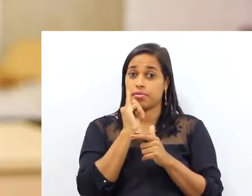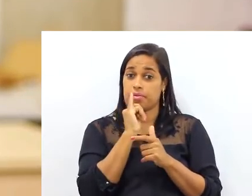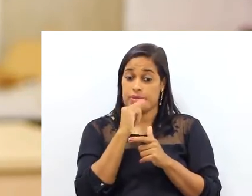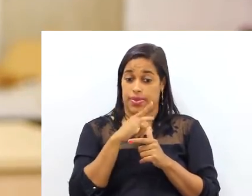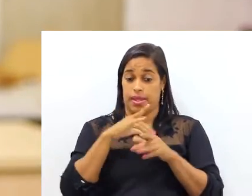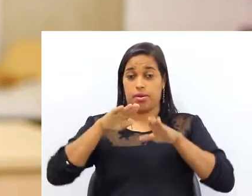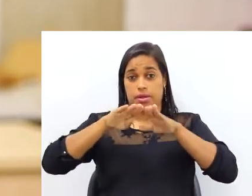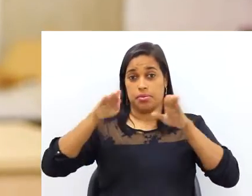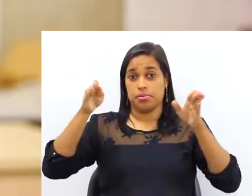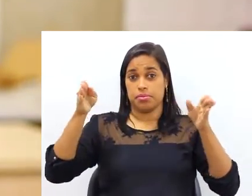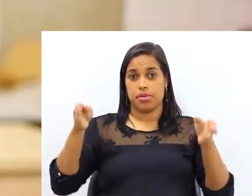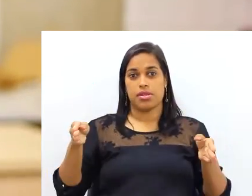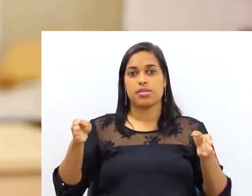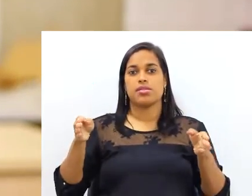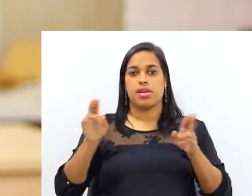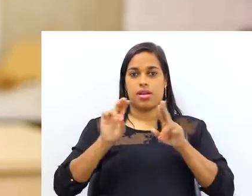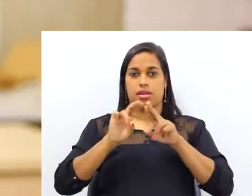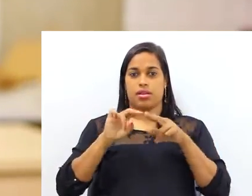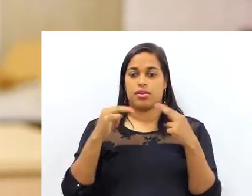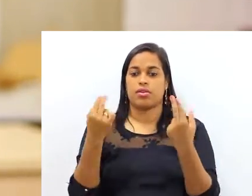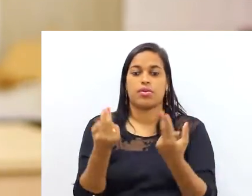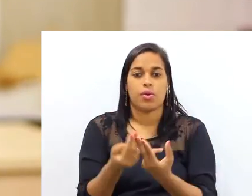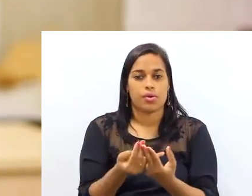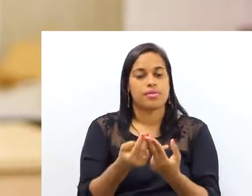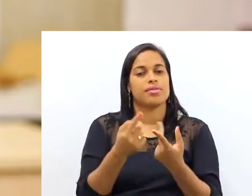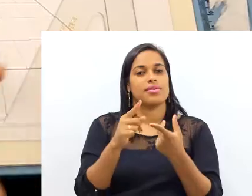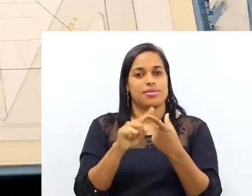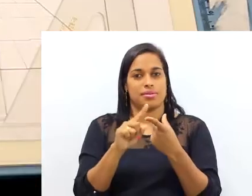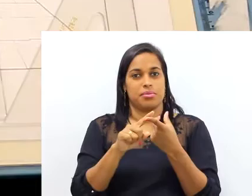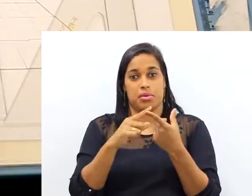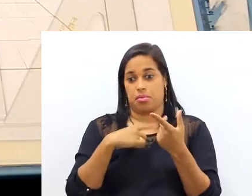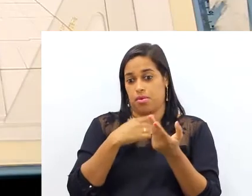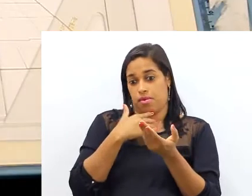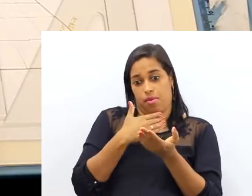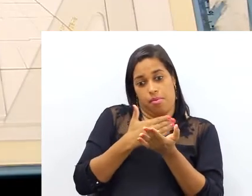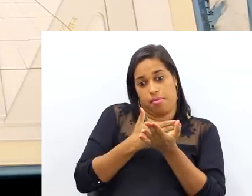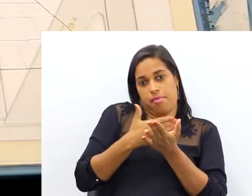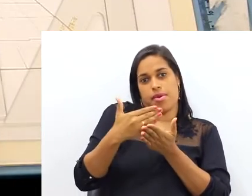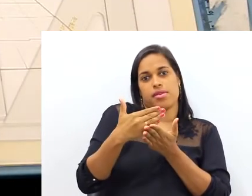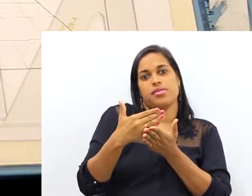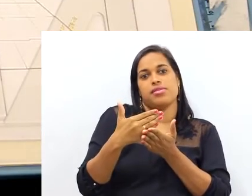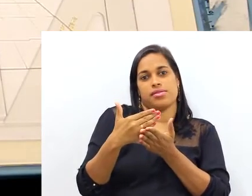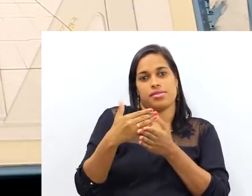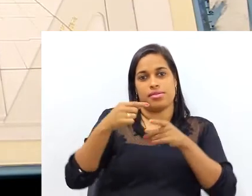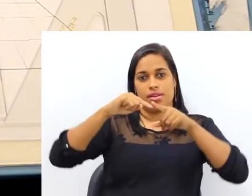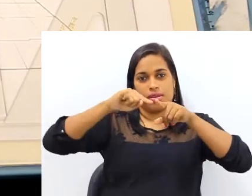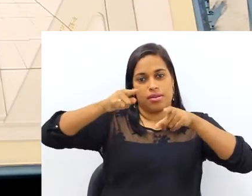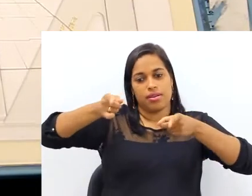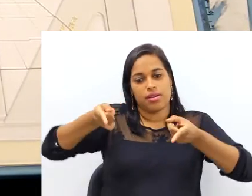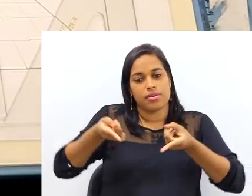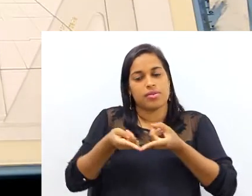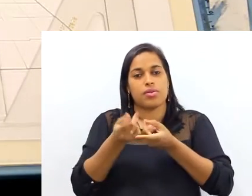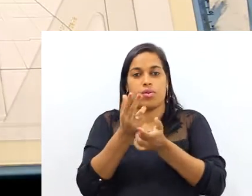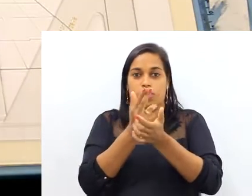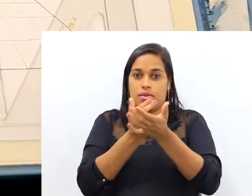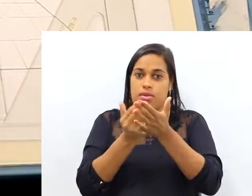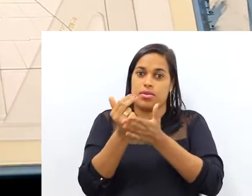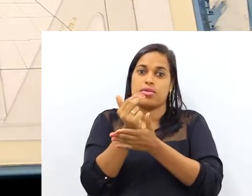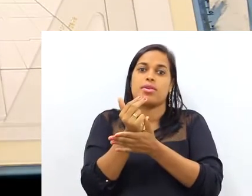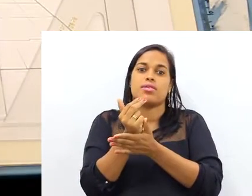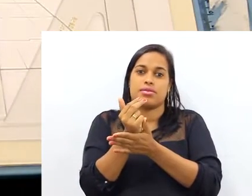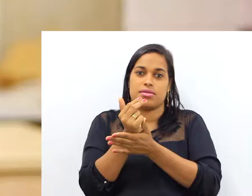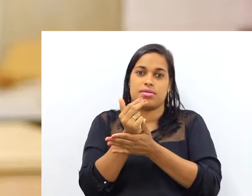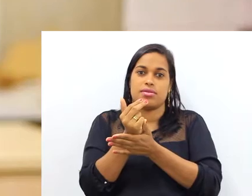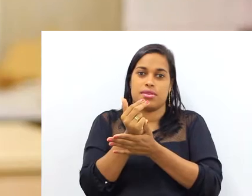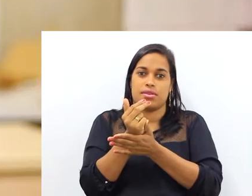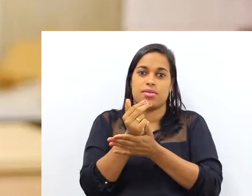envolvente. Então, por exemplo, você tem uma mesa redonda para desenhar. Você já não pode começar partindo já da curva do